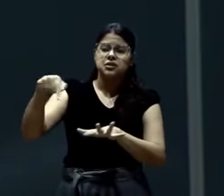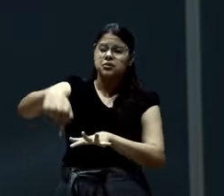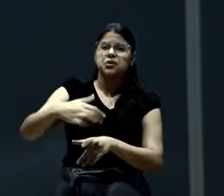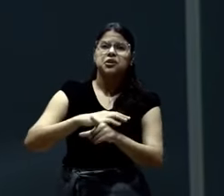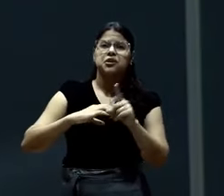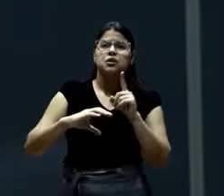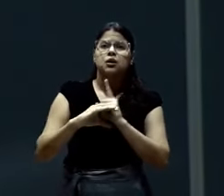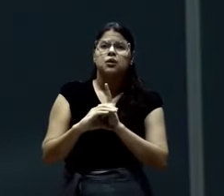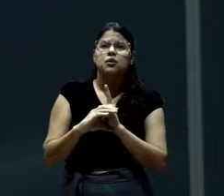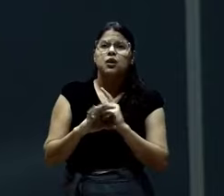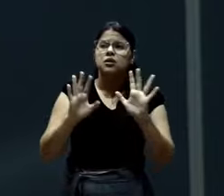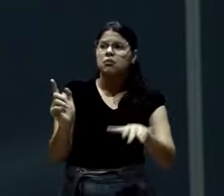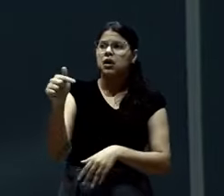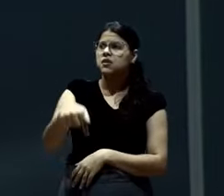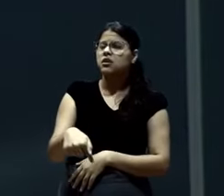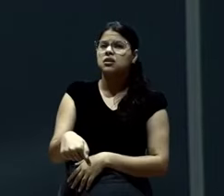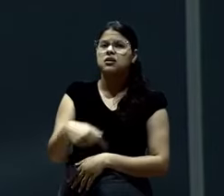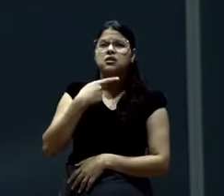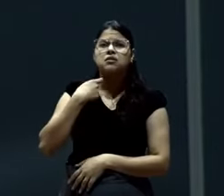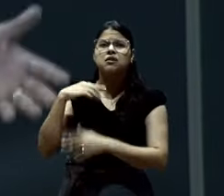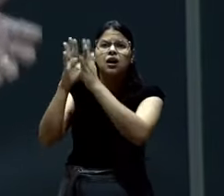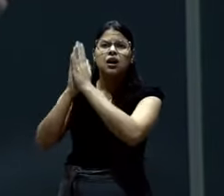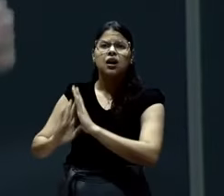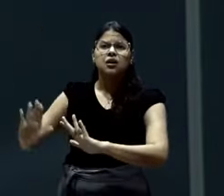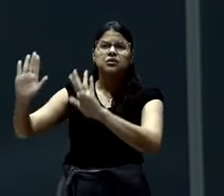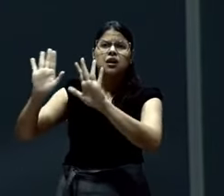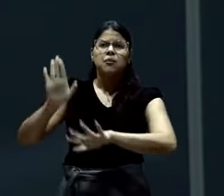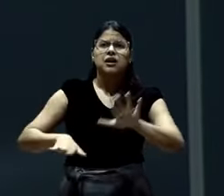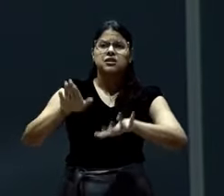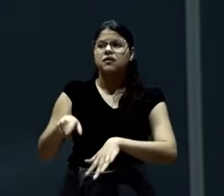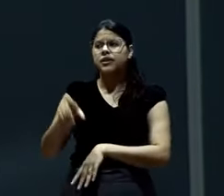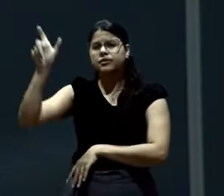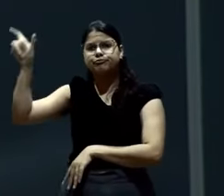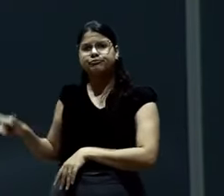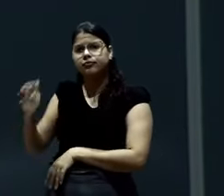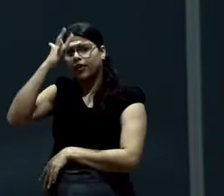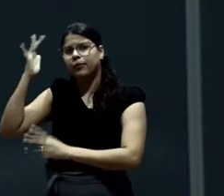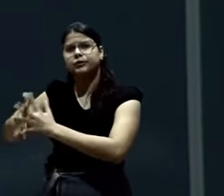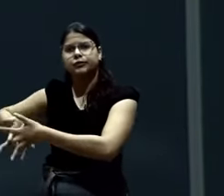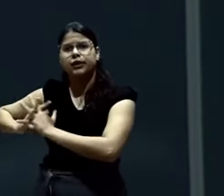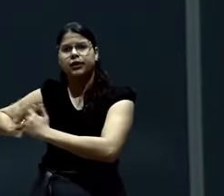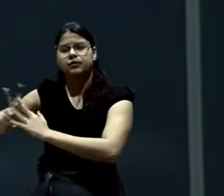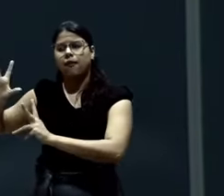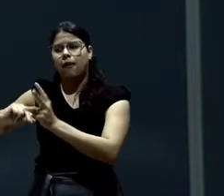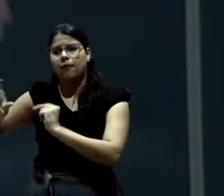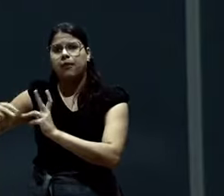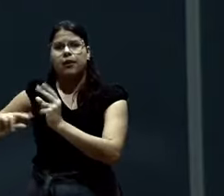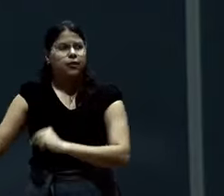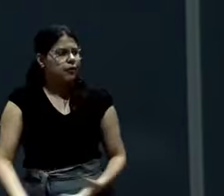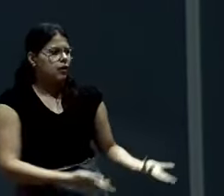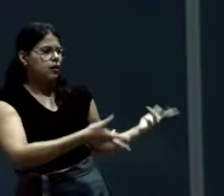e quer adorar, tem gente que não deixa. Tem gente que atrapalha. Tem gente que quer